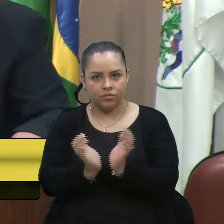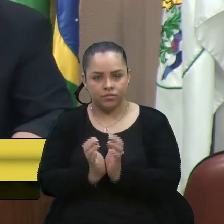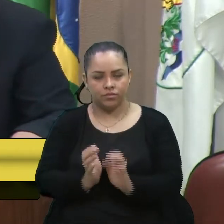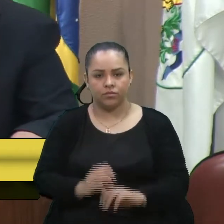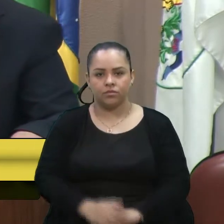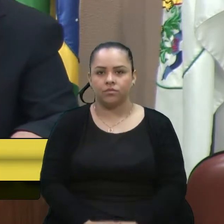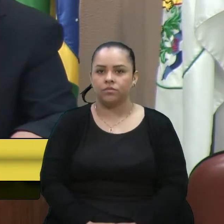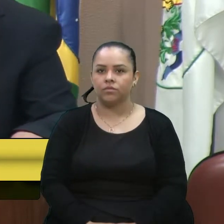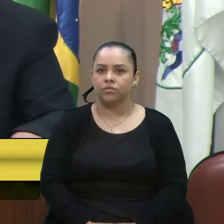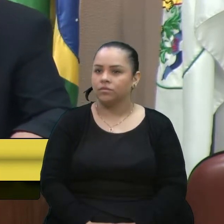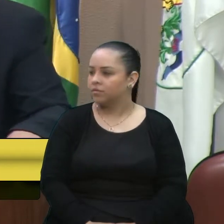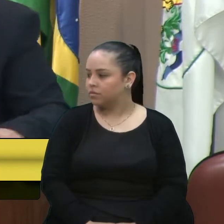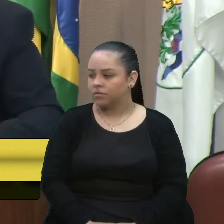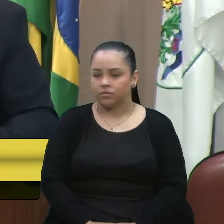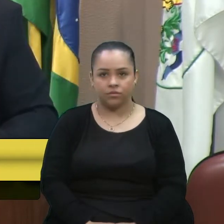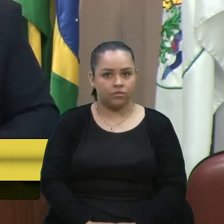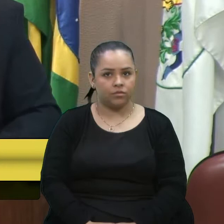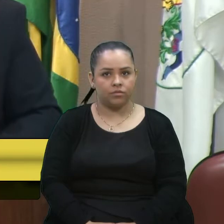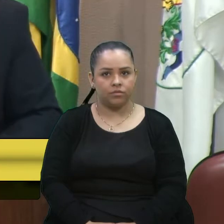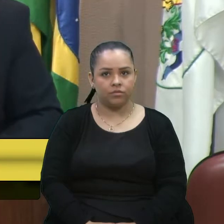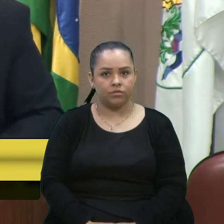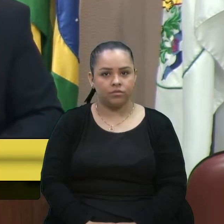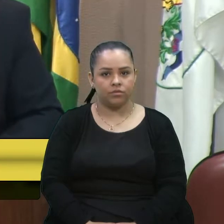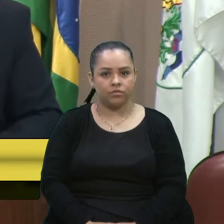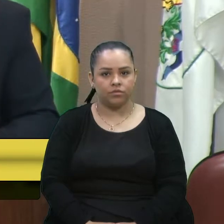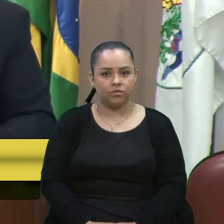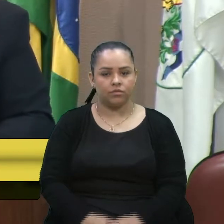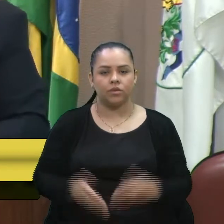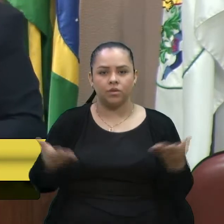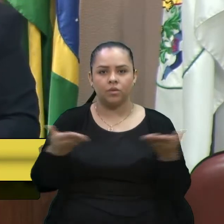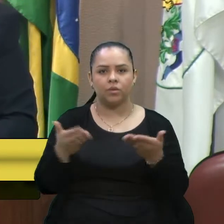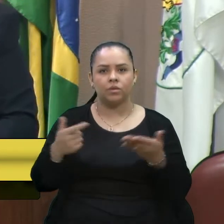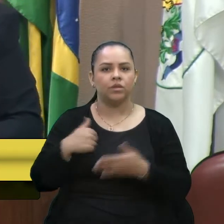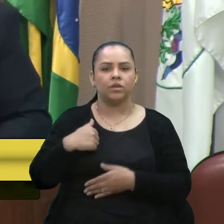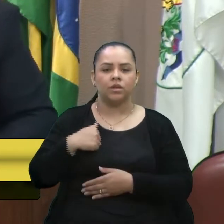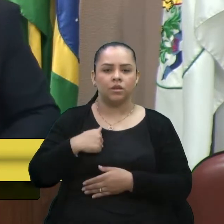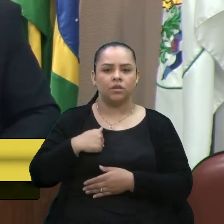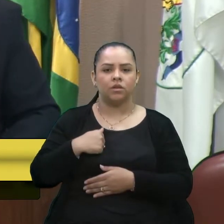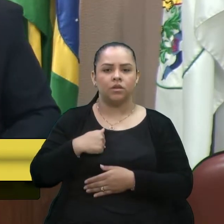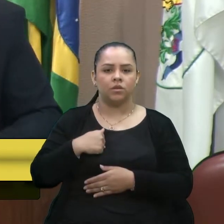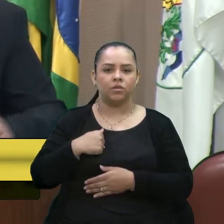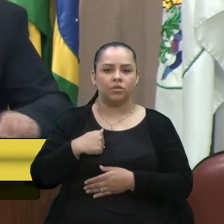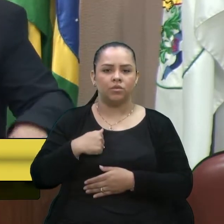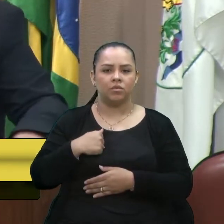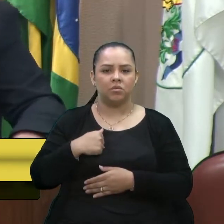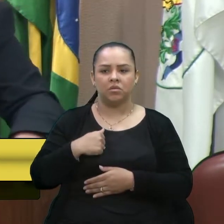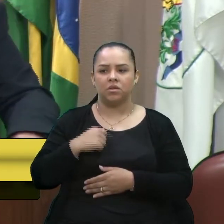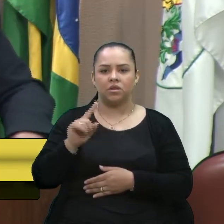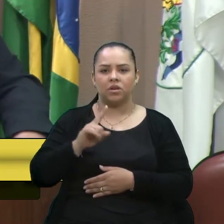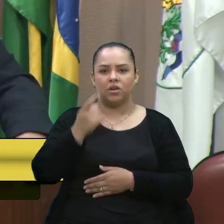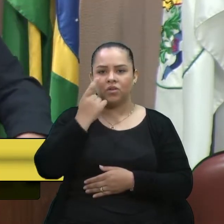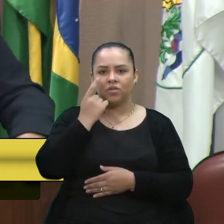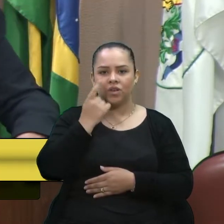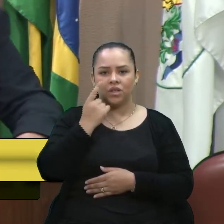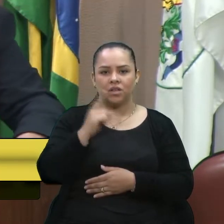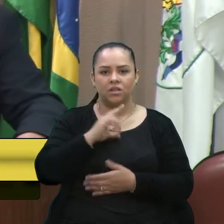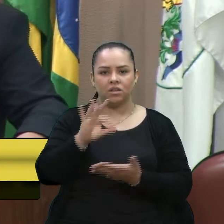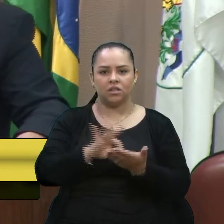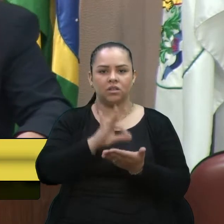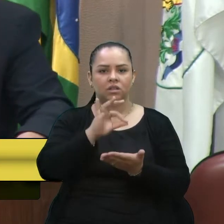Mas, hoje, eu não confesso que não vi quem estava no grande expediente, né?